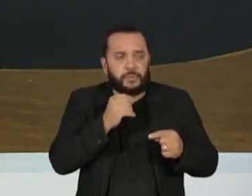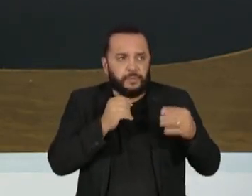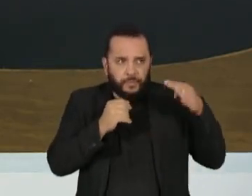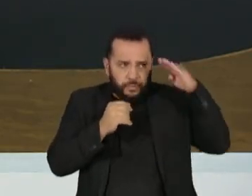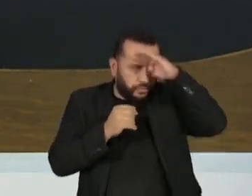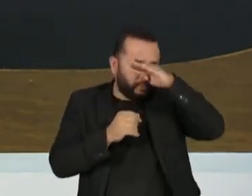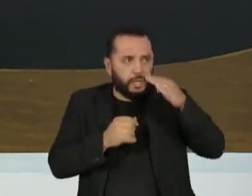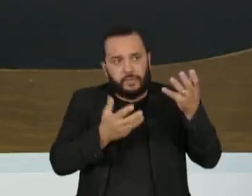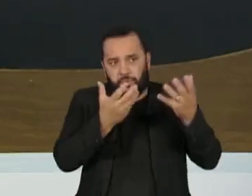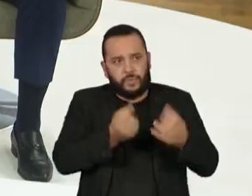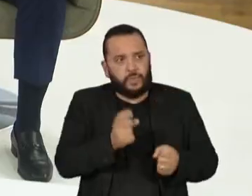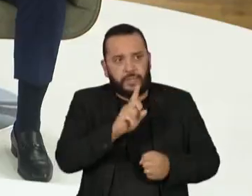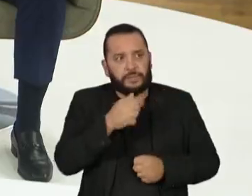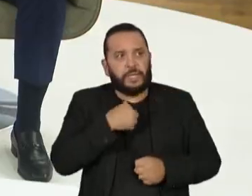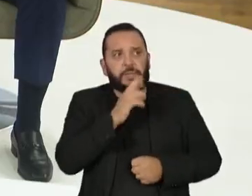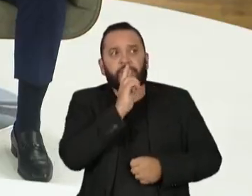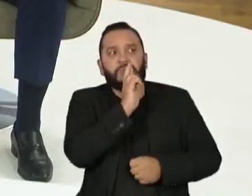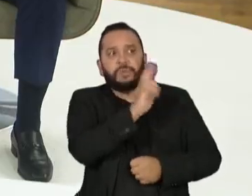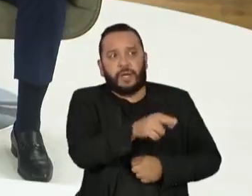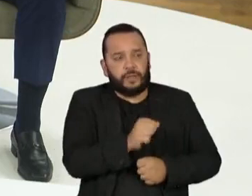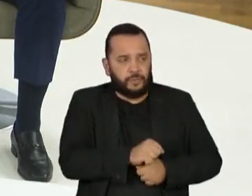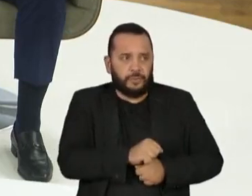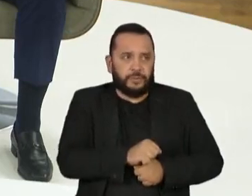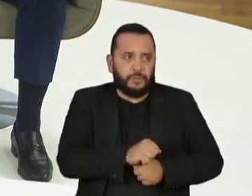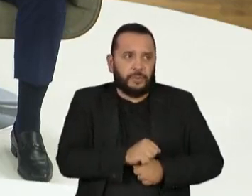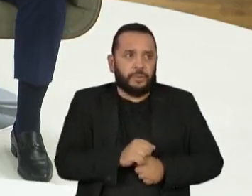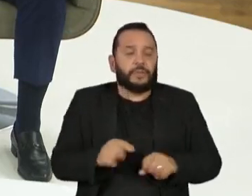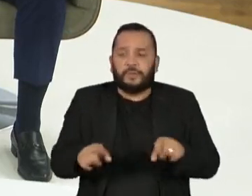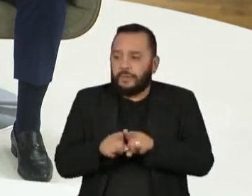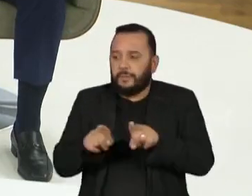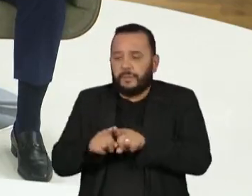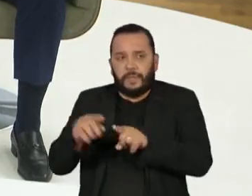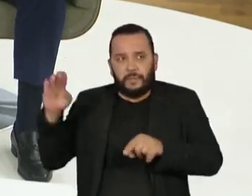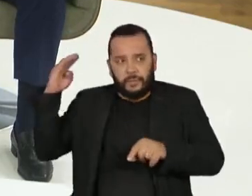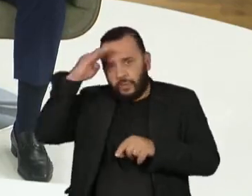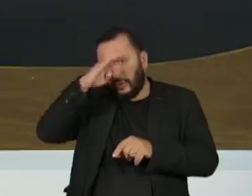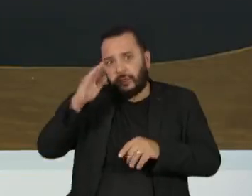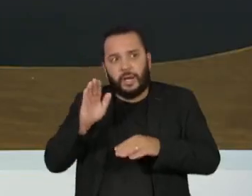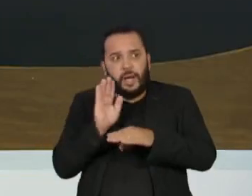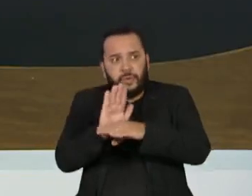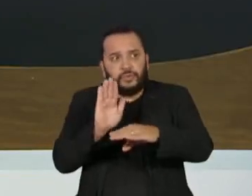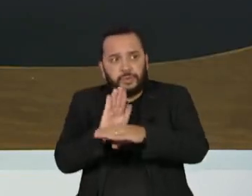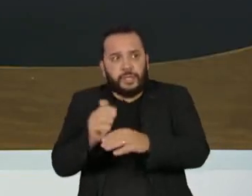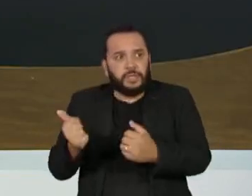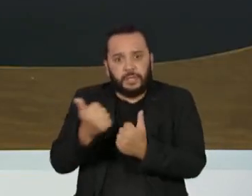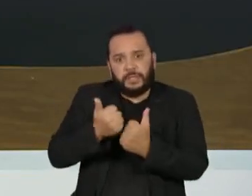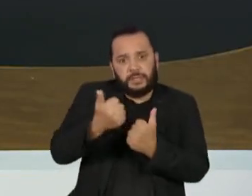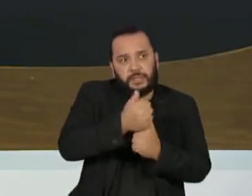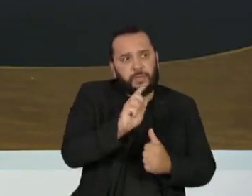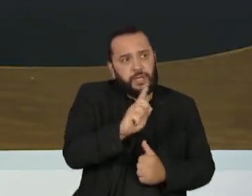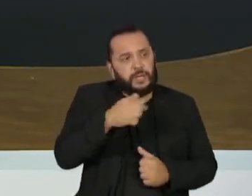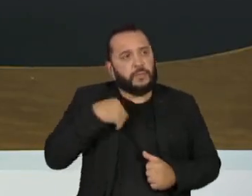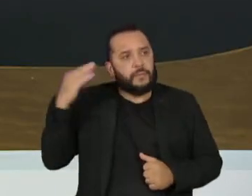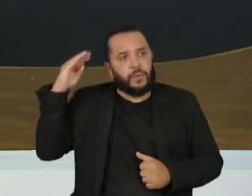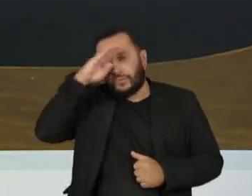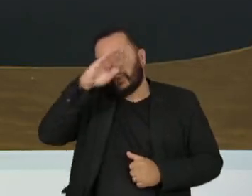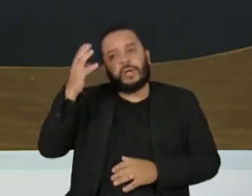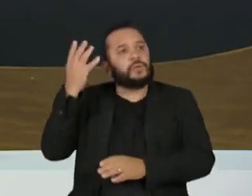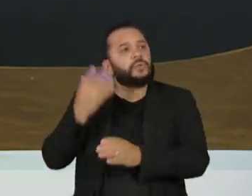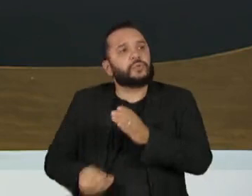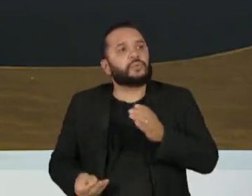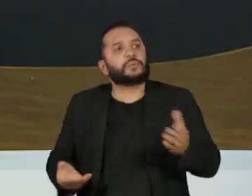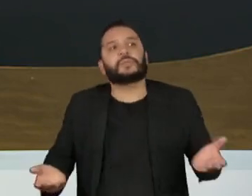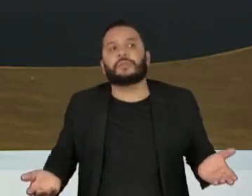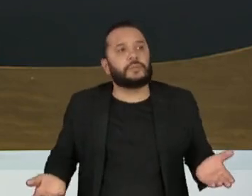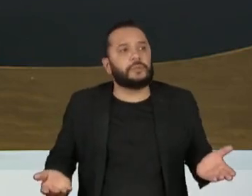e nem essa oposição responsável, nem mesmo uma colaboração do presidente na transição. Ele está sumido da transição,